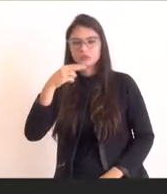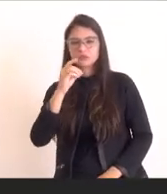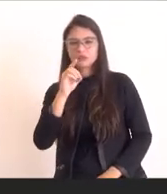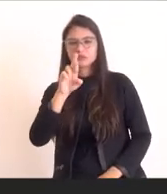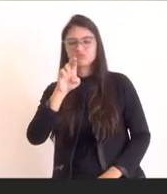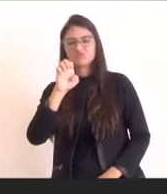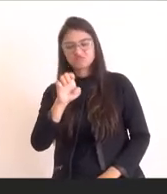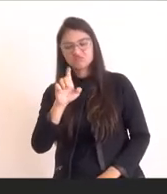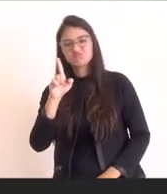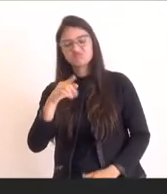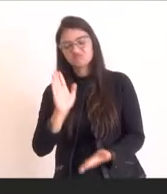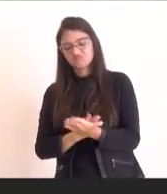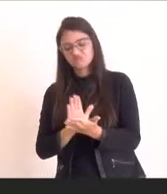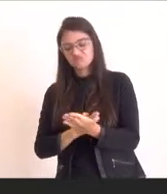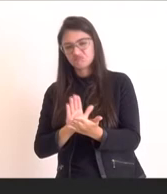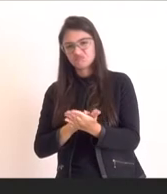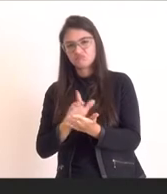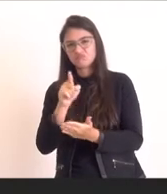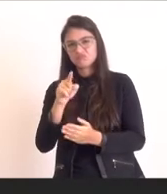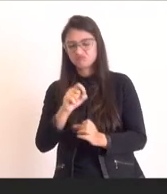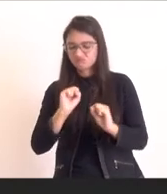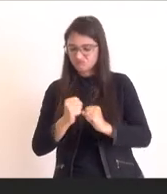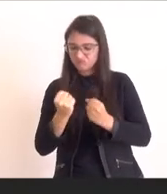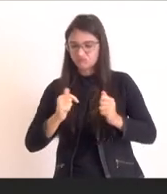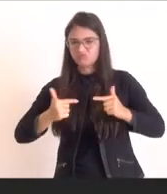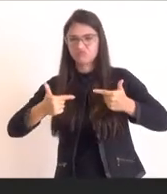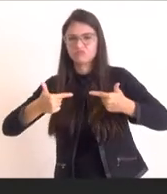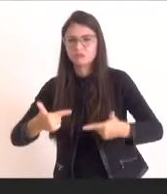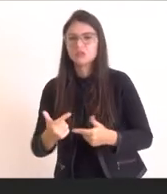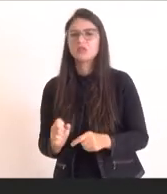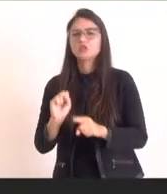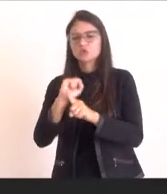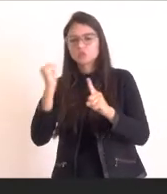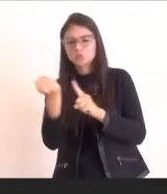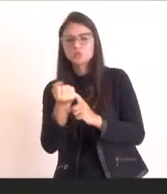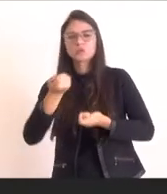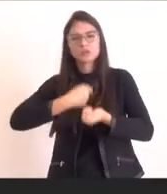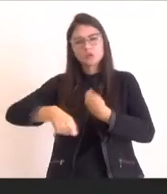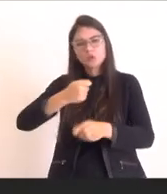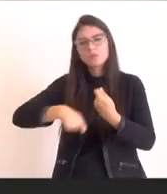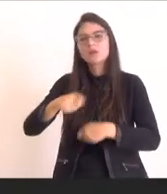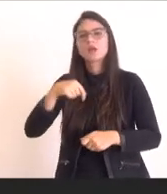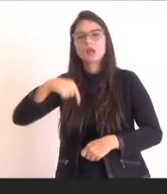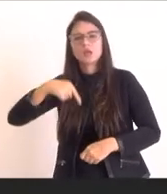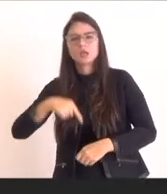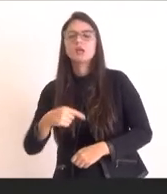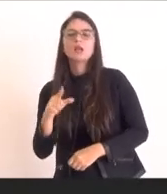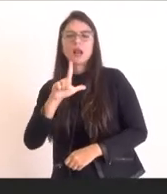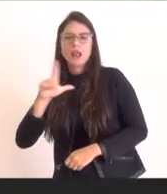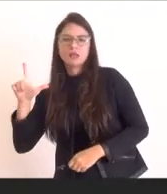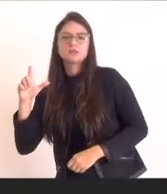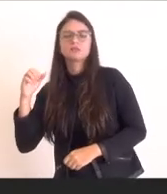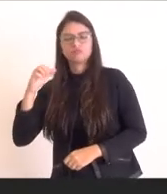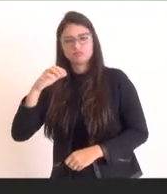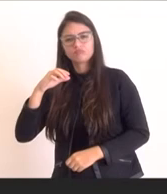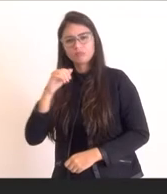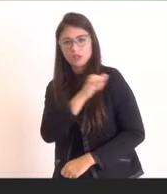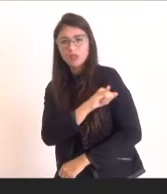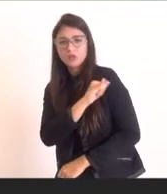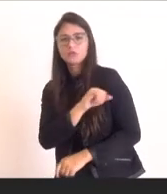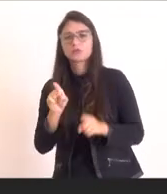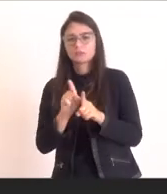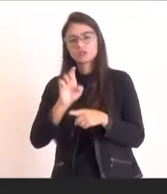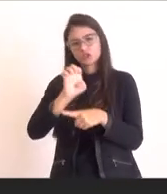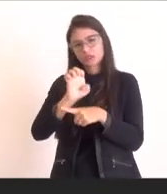iniciativa na promoção sustentável pelo desenvolvimento socioeconômico do leste fluminense e do estado do Rio. O Rio de Janeiro